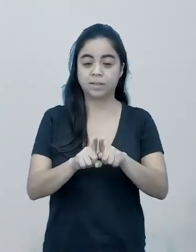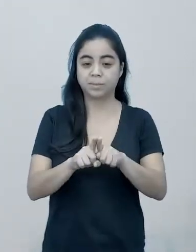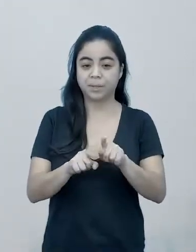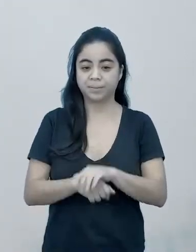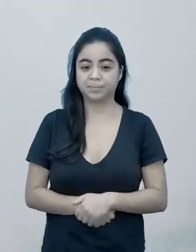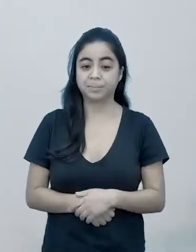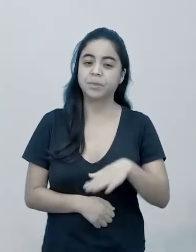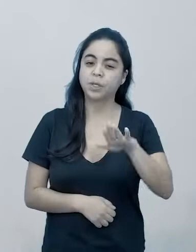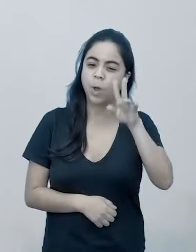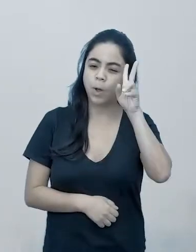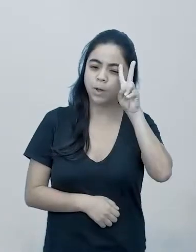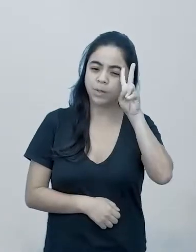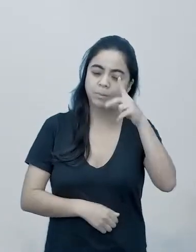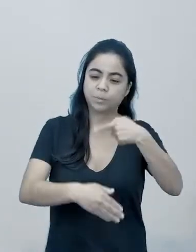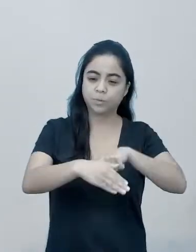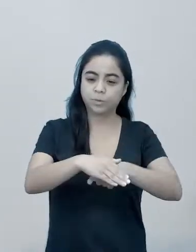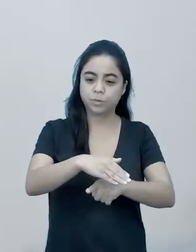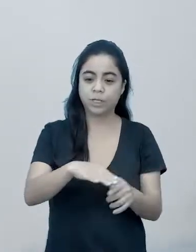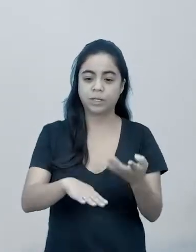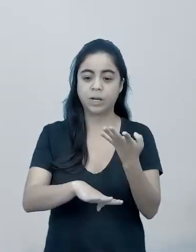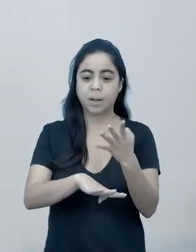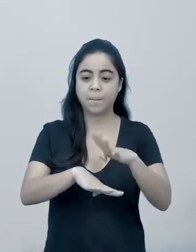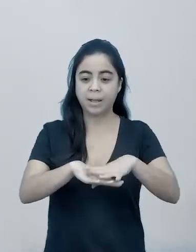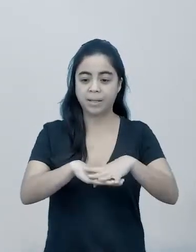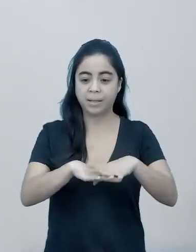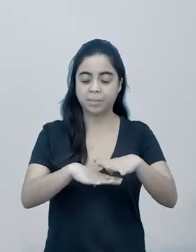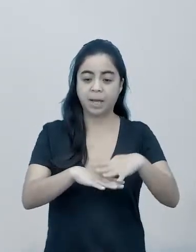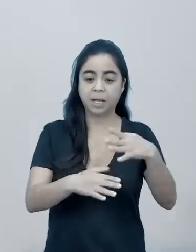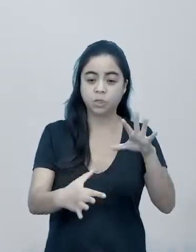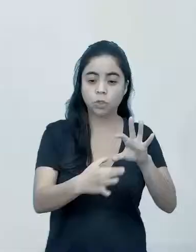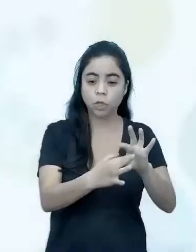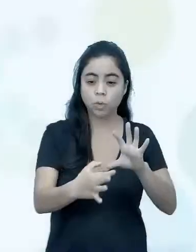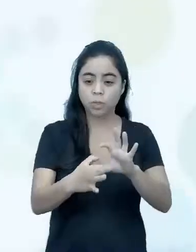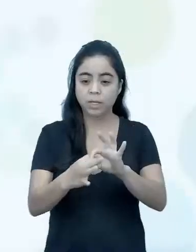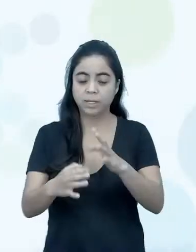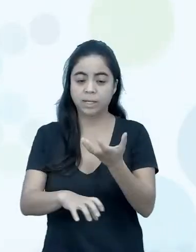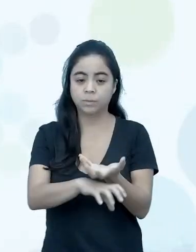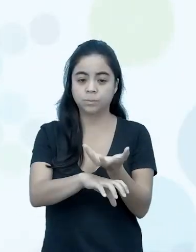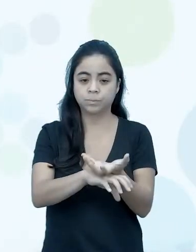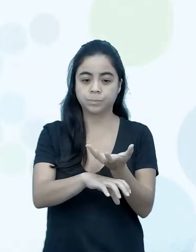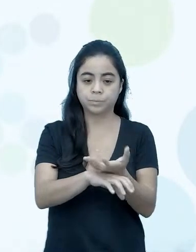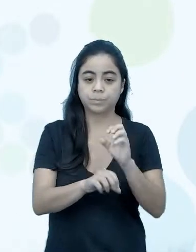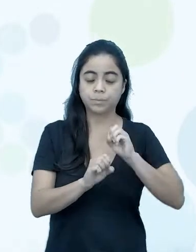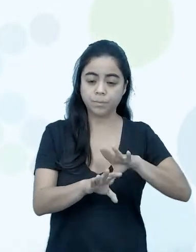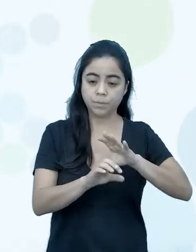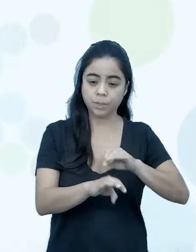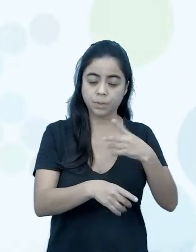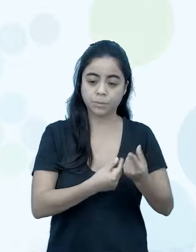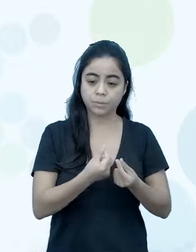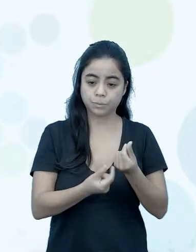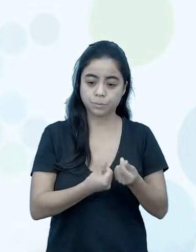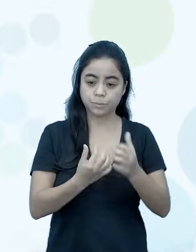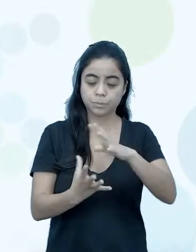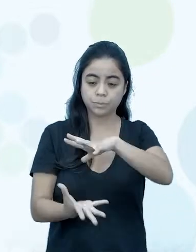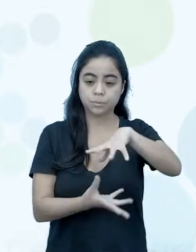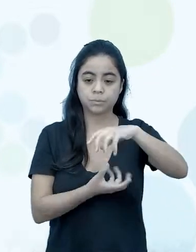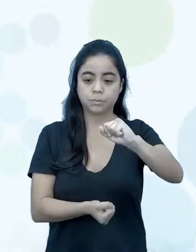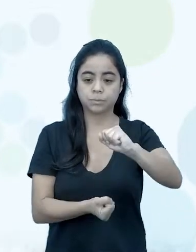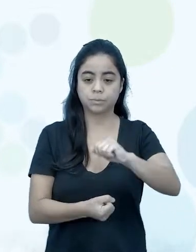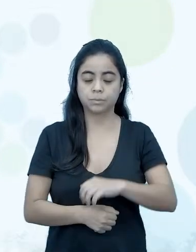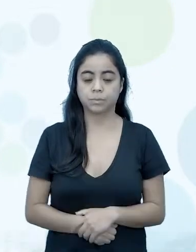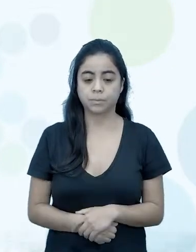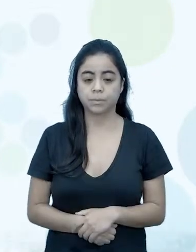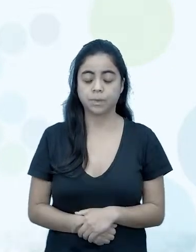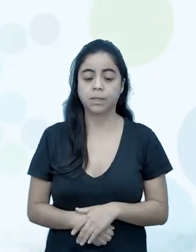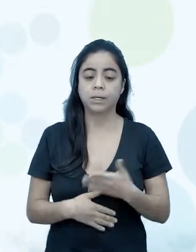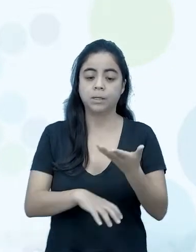lembrando que o nosso aprofundamento é a Matemática Conectada, a nossa unidade curricular é a Educação Financeira Sustentável e